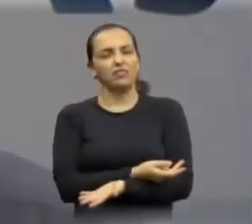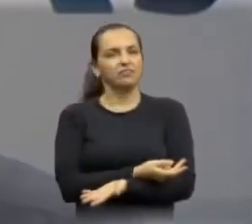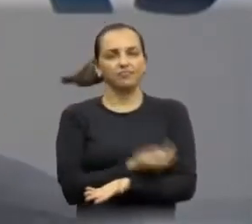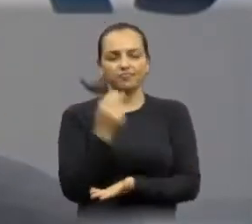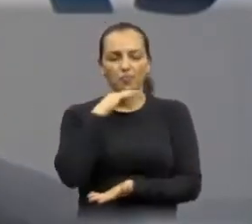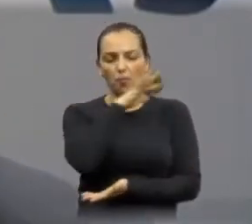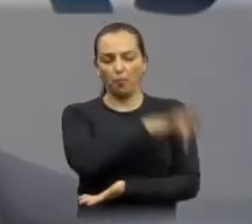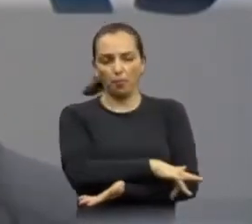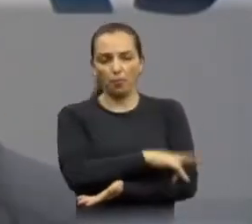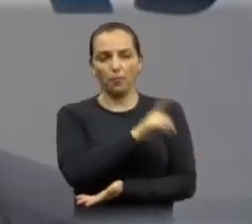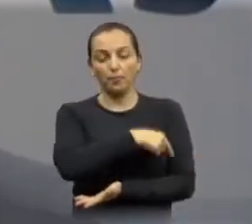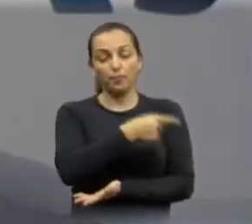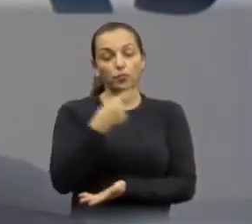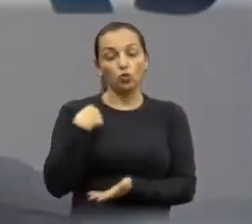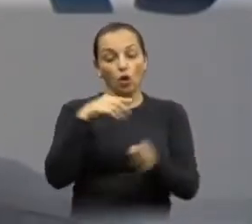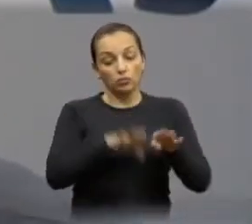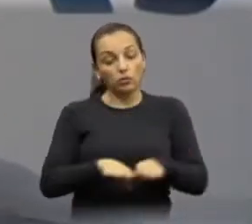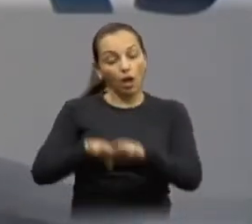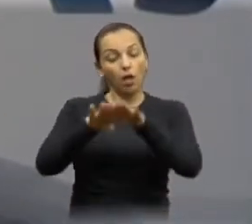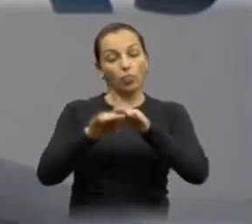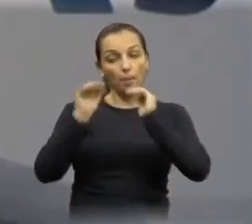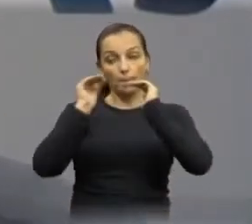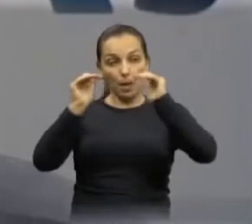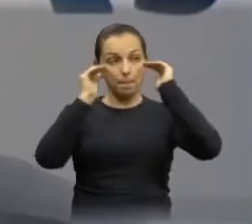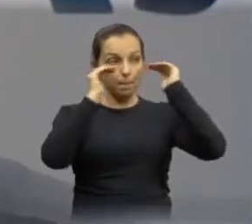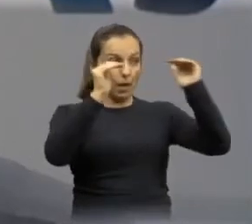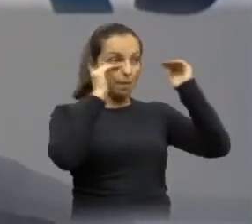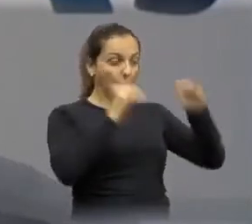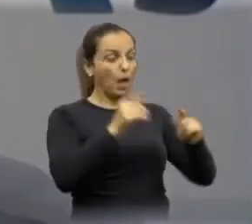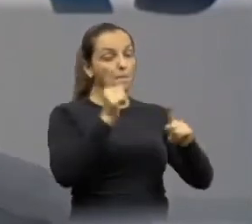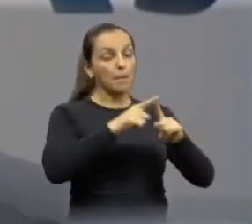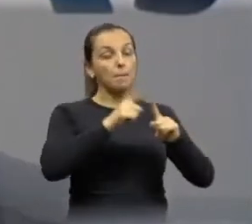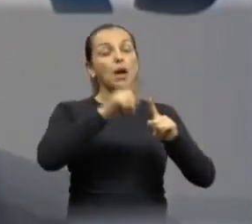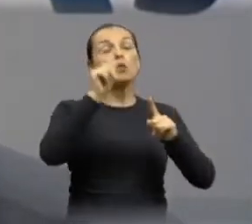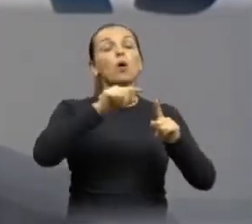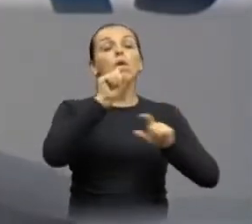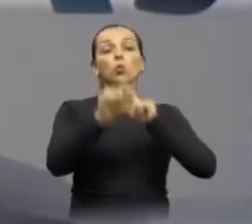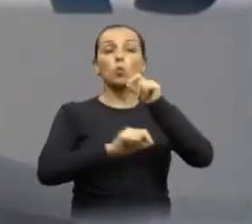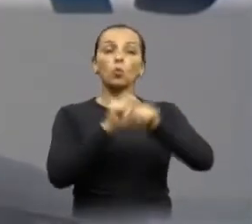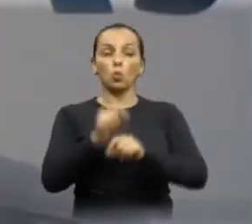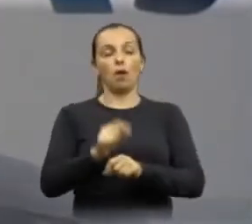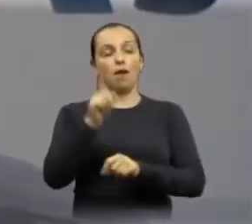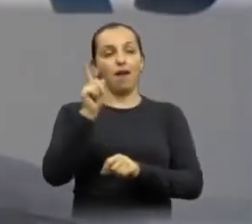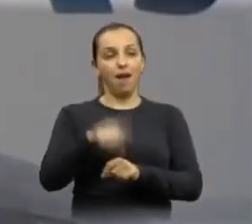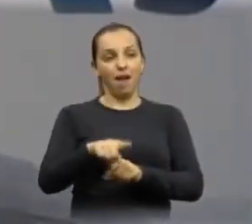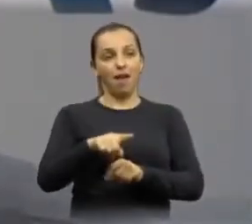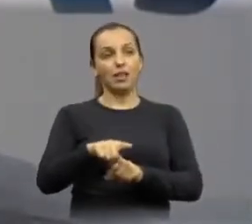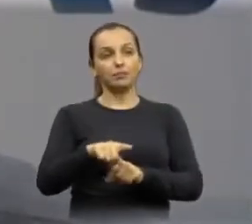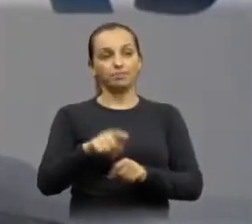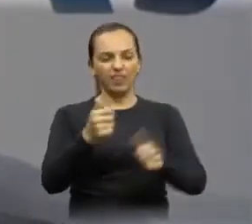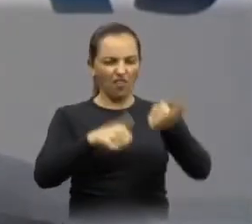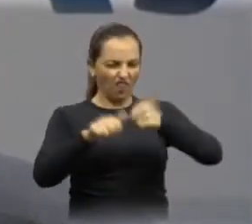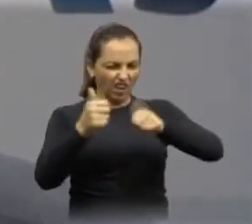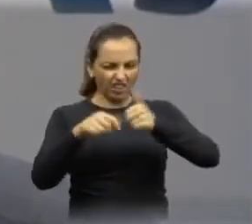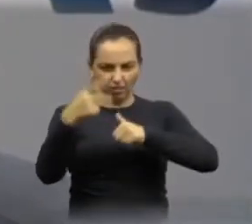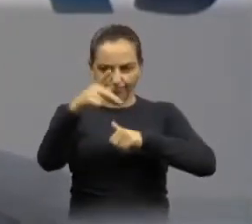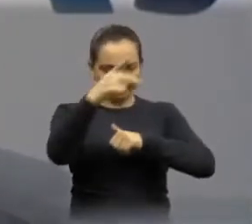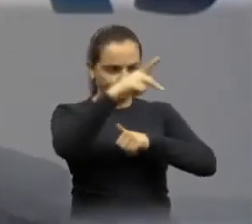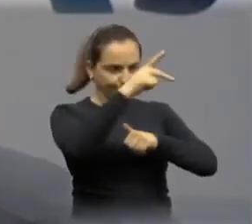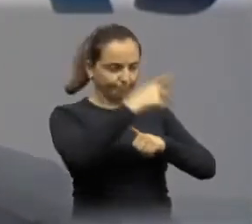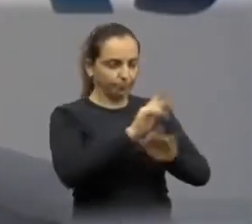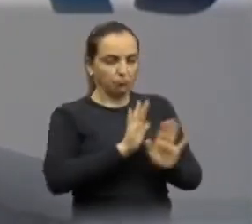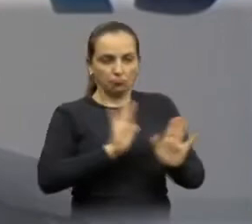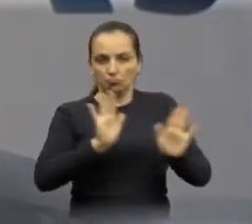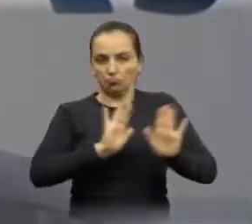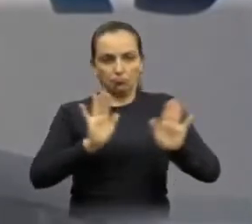Nós temos um dever comum de respeito. E o primeiro item, certamente, é o de não avaliar o seu